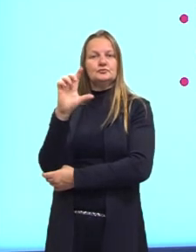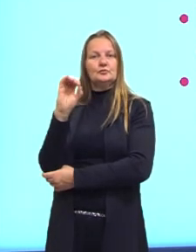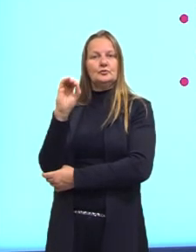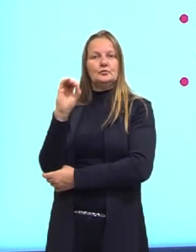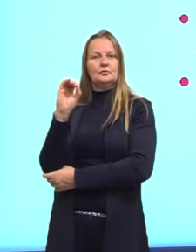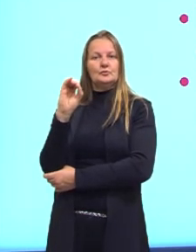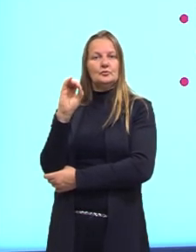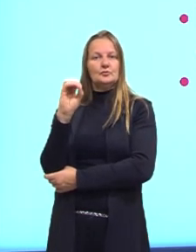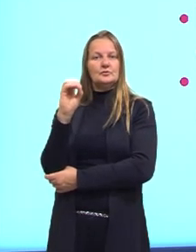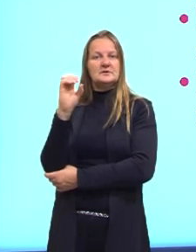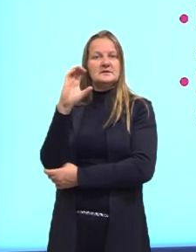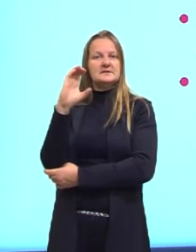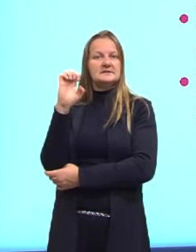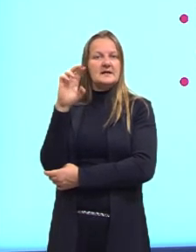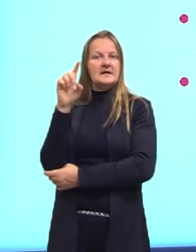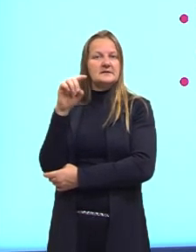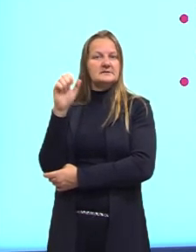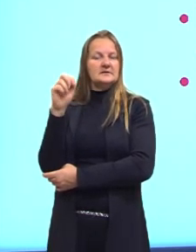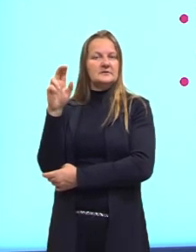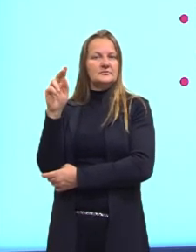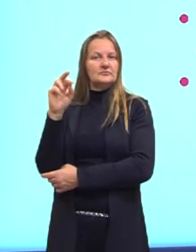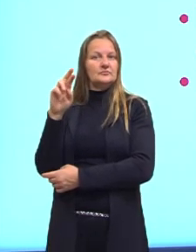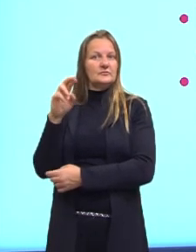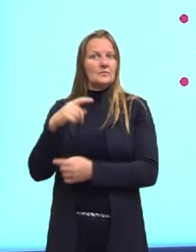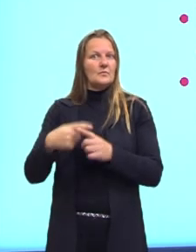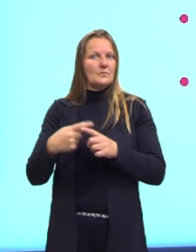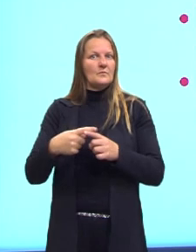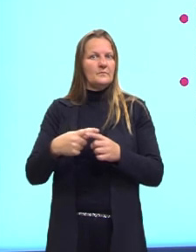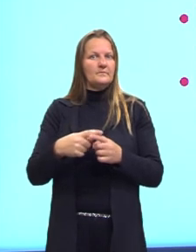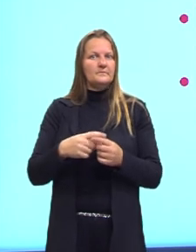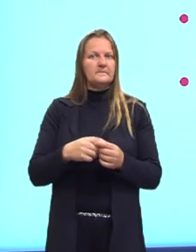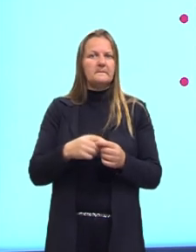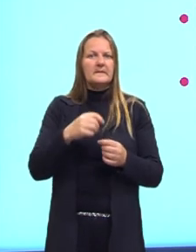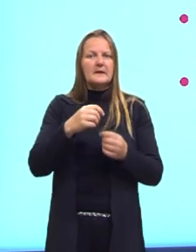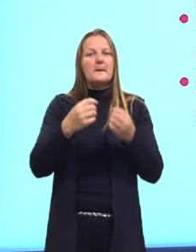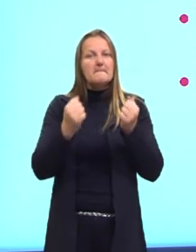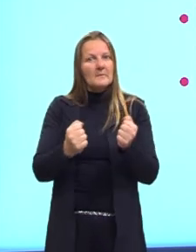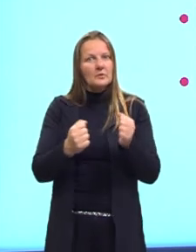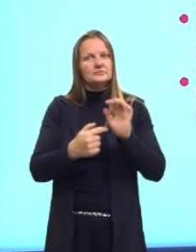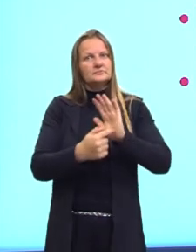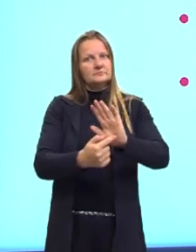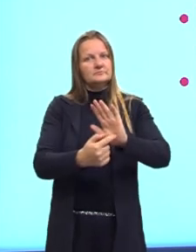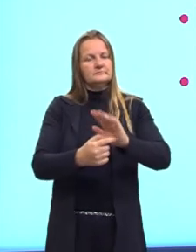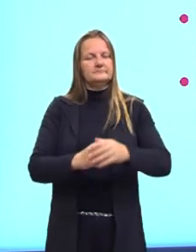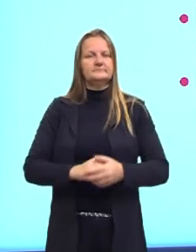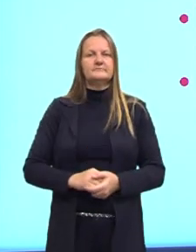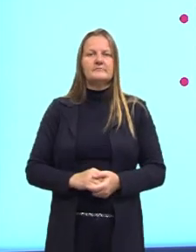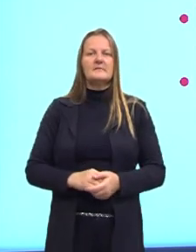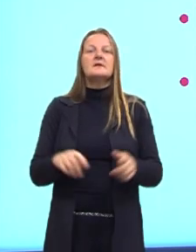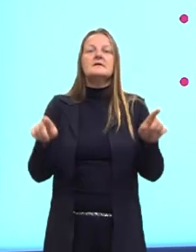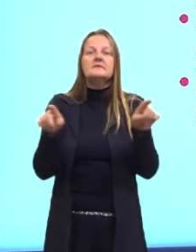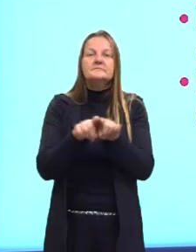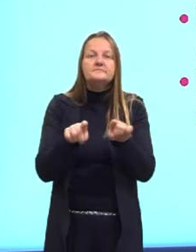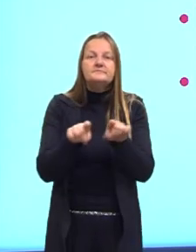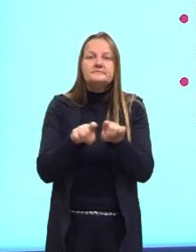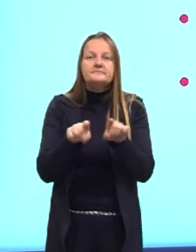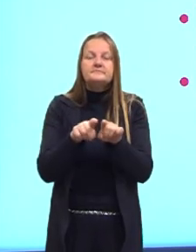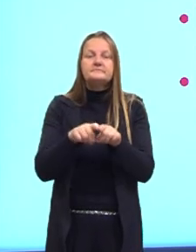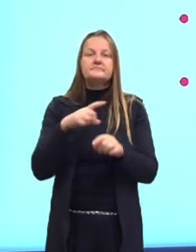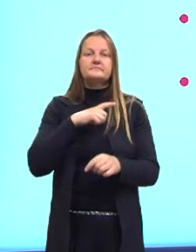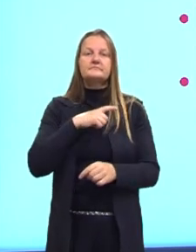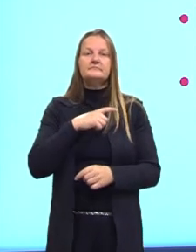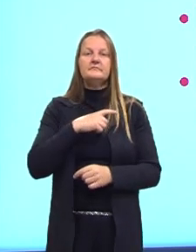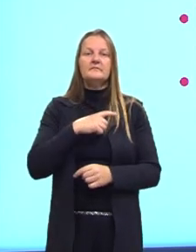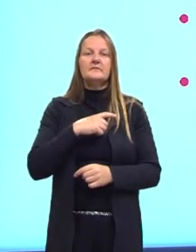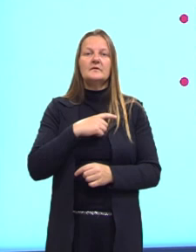aquilo ali poderia ser uma imagem que foi abordada nas questões. A gente também tem aí a presença